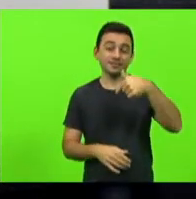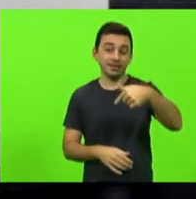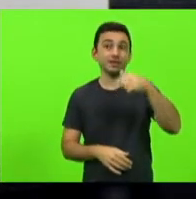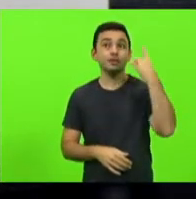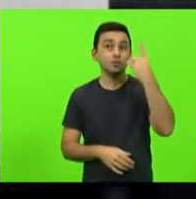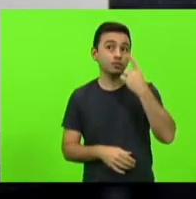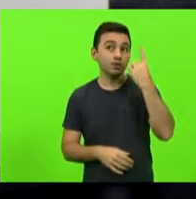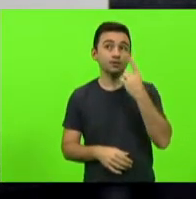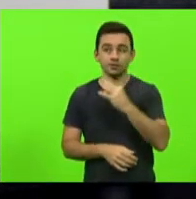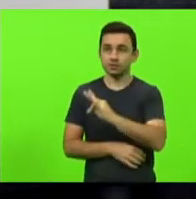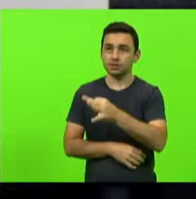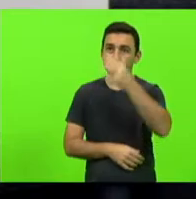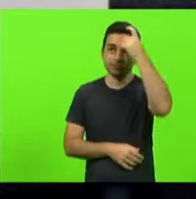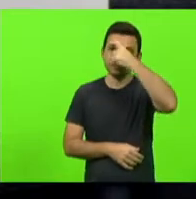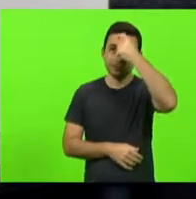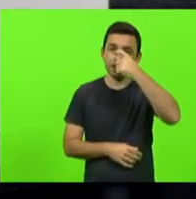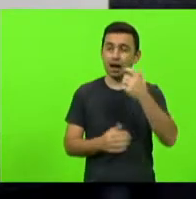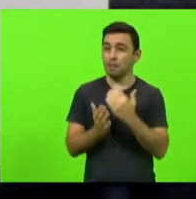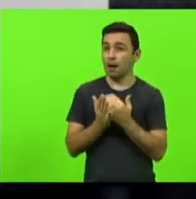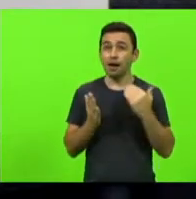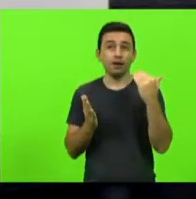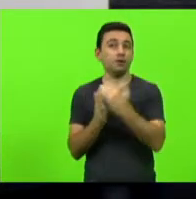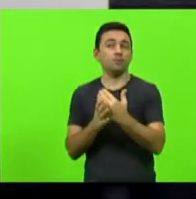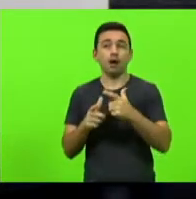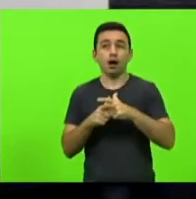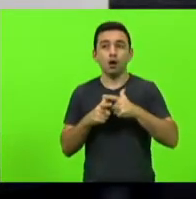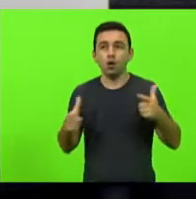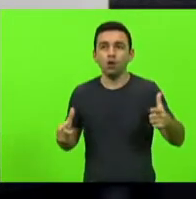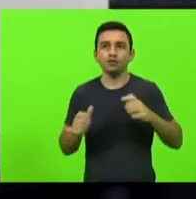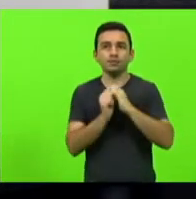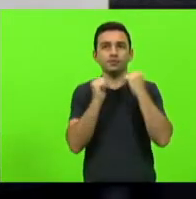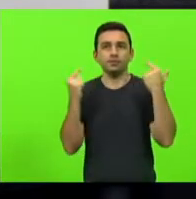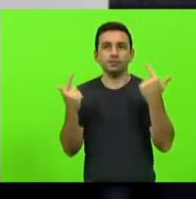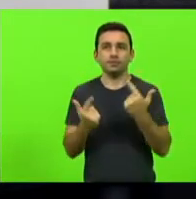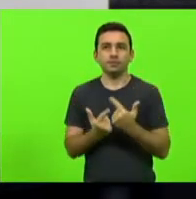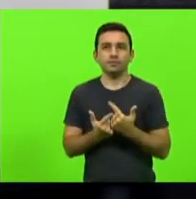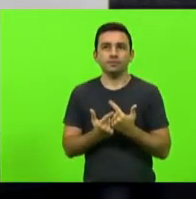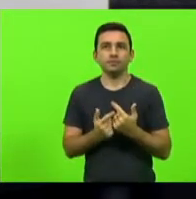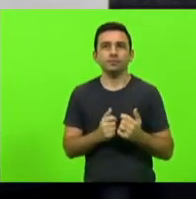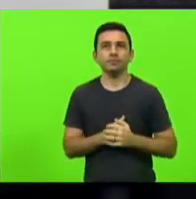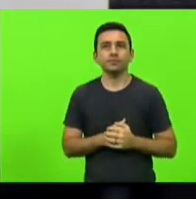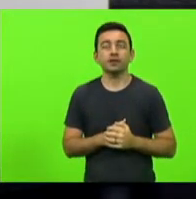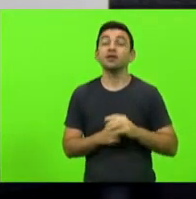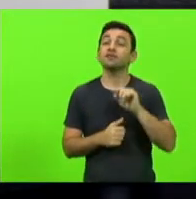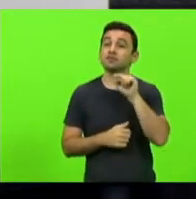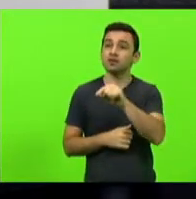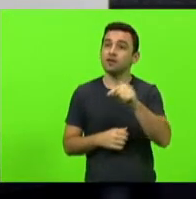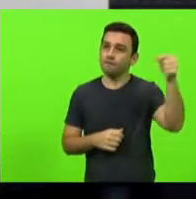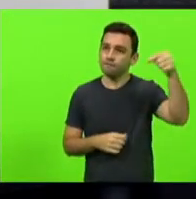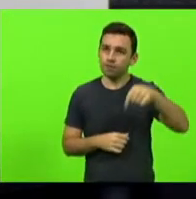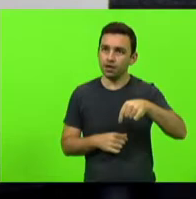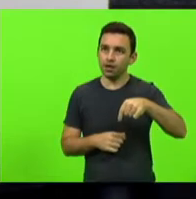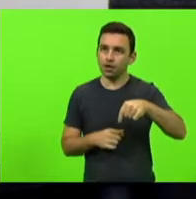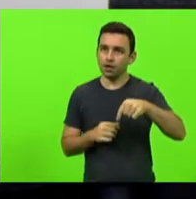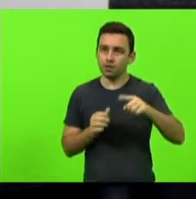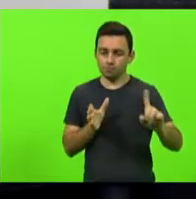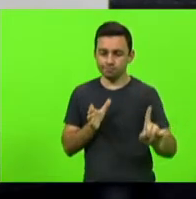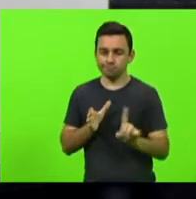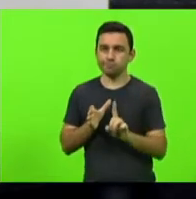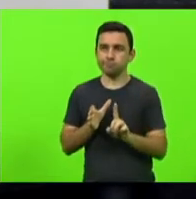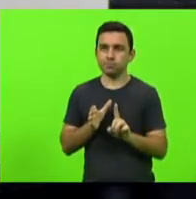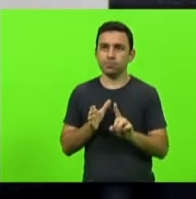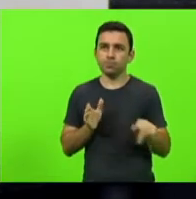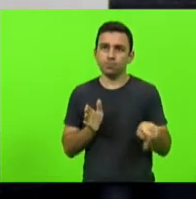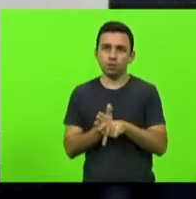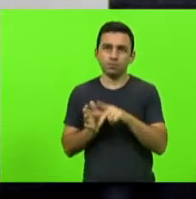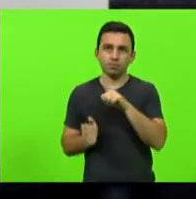Maurício a segunda maior bancada da Assembleia Legislativa a vinda de vossa excelência para nosso partido é um motivo